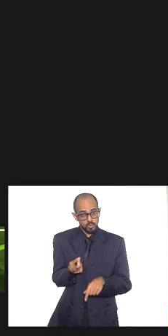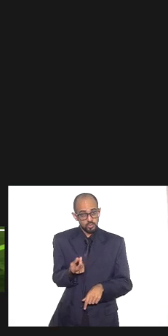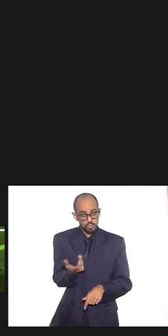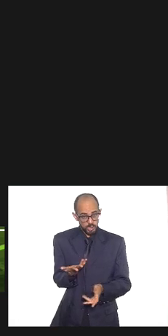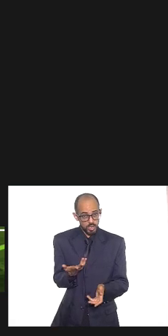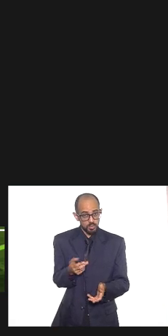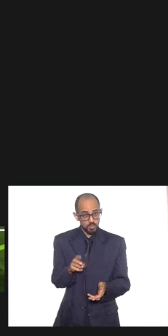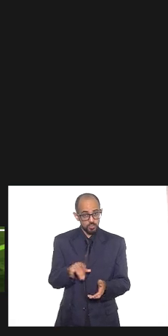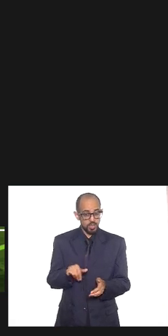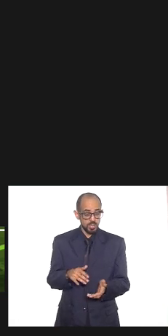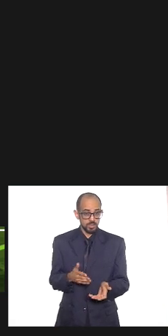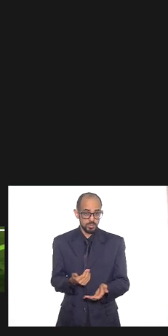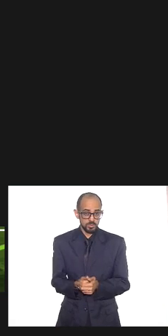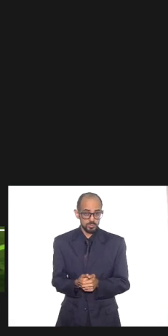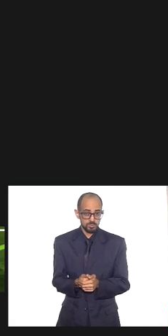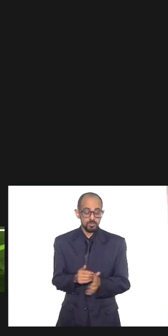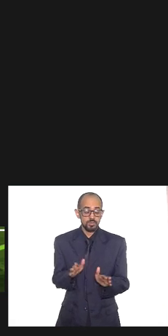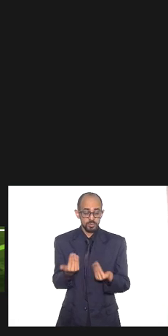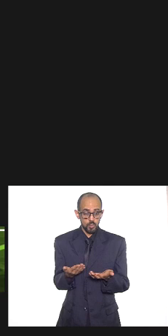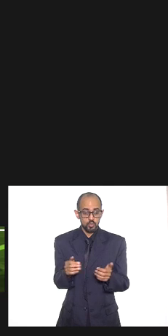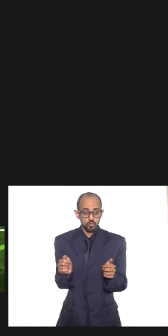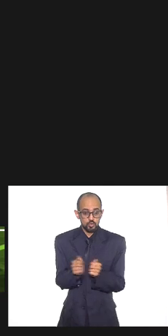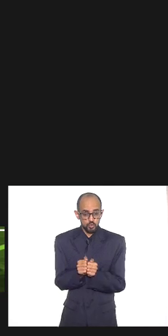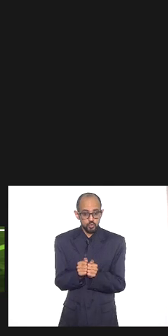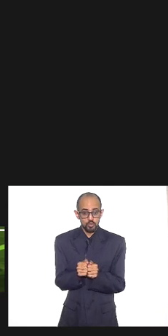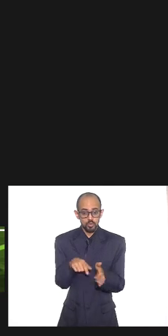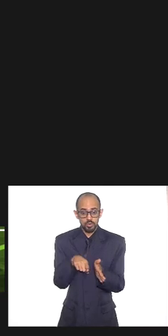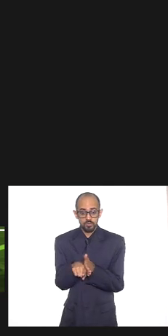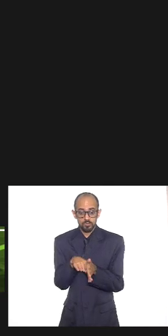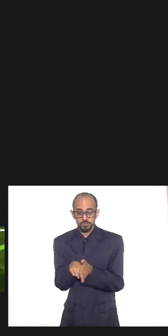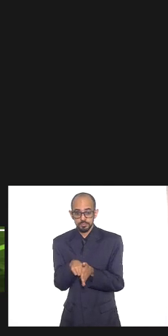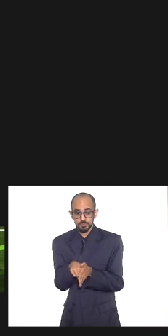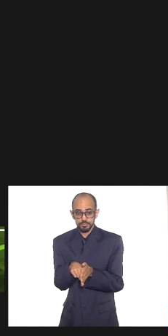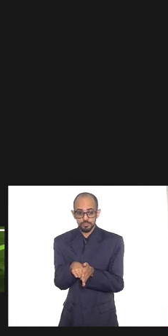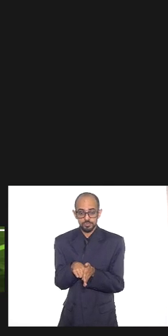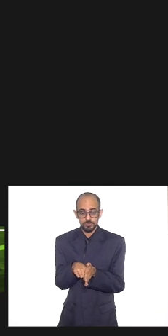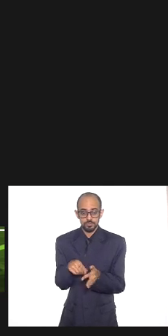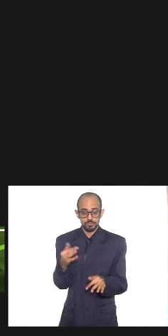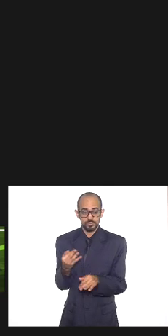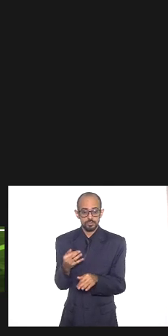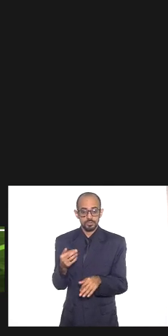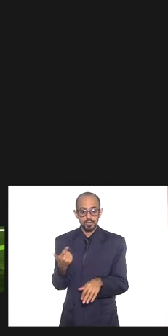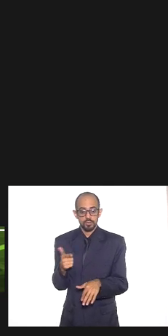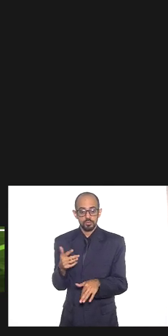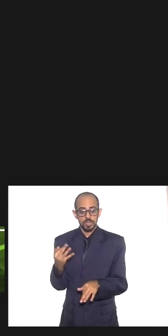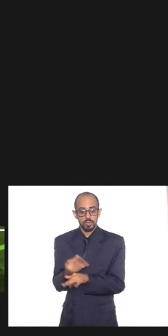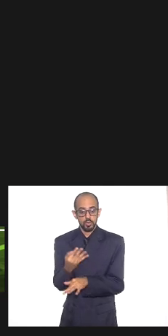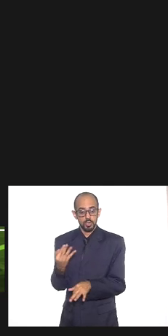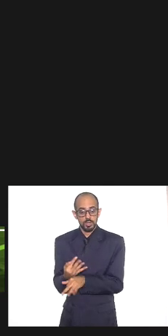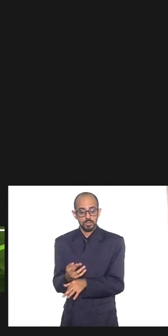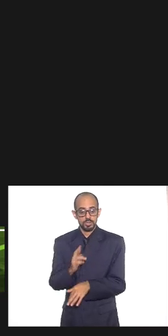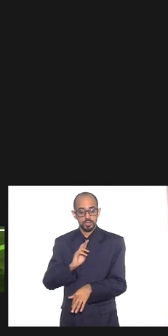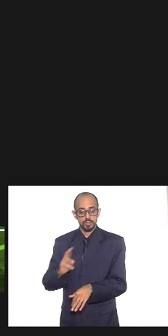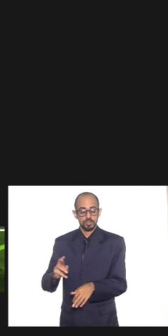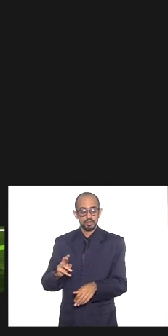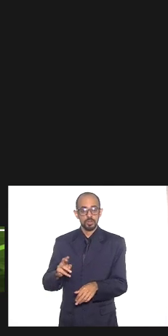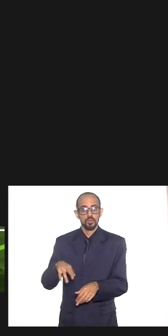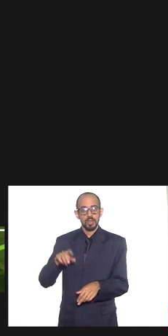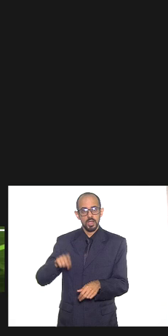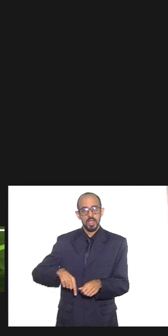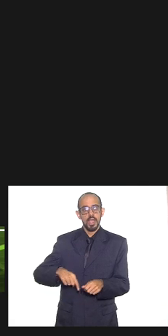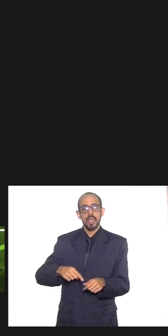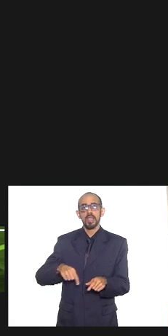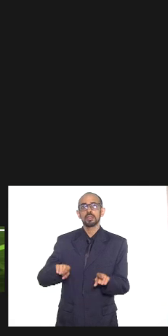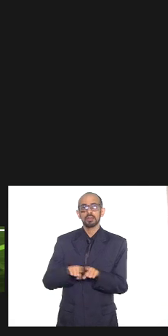em paralelo à investigação da repressão da intolerância uma intensificação dos esforços de combate ao tráfico no